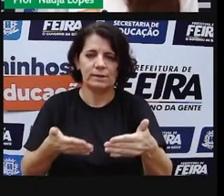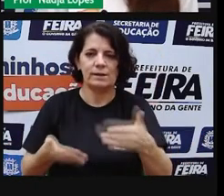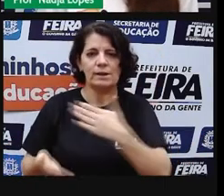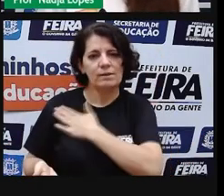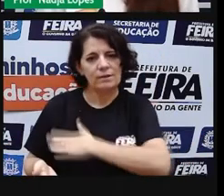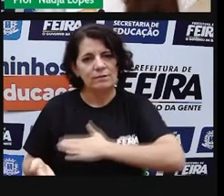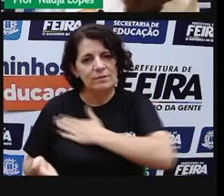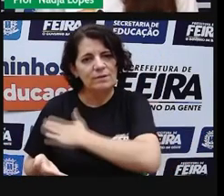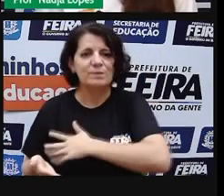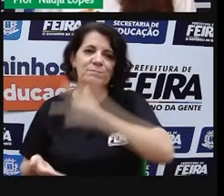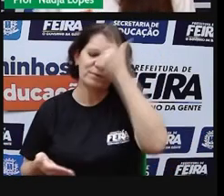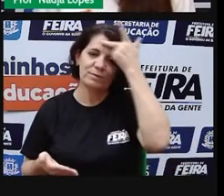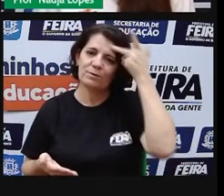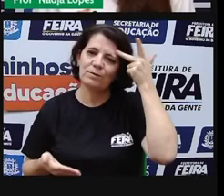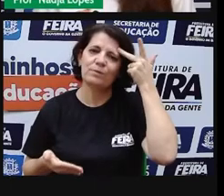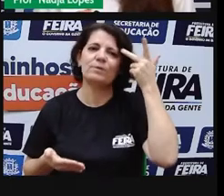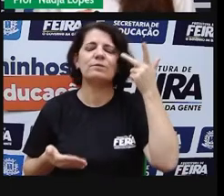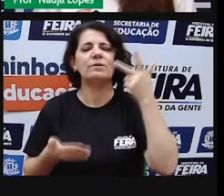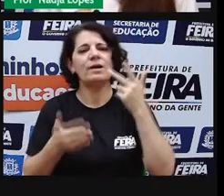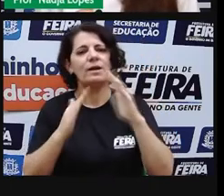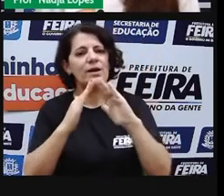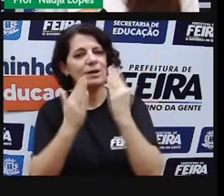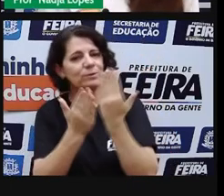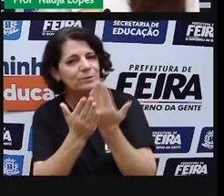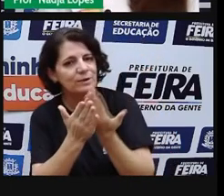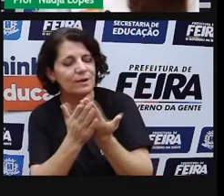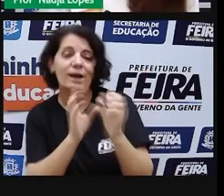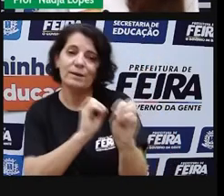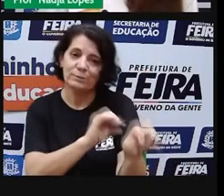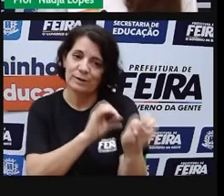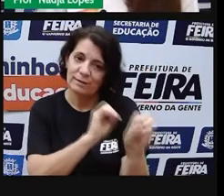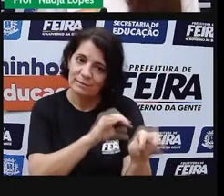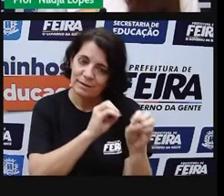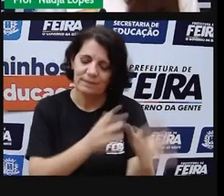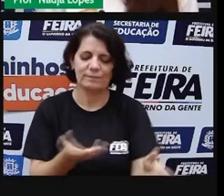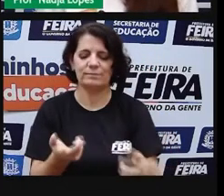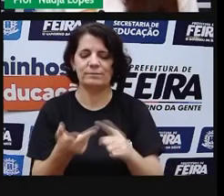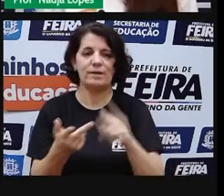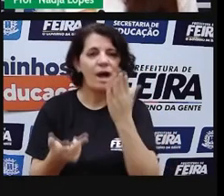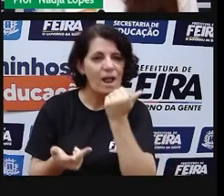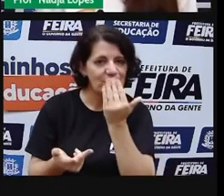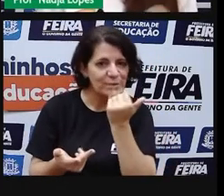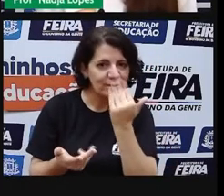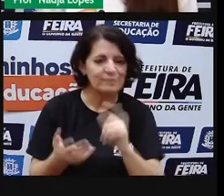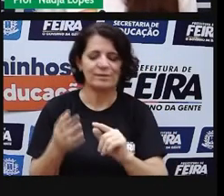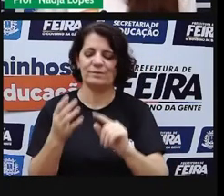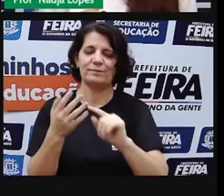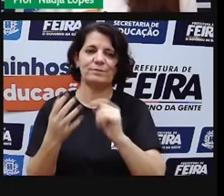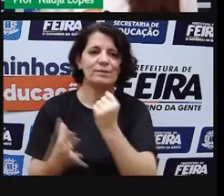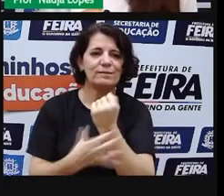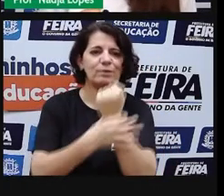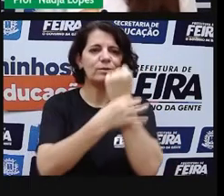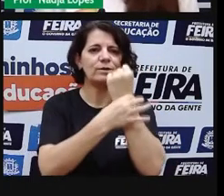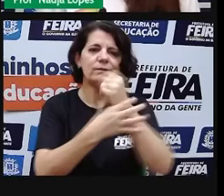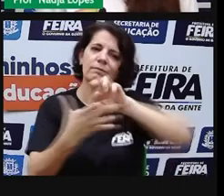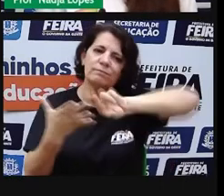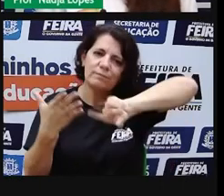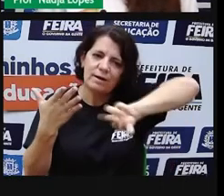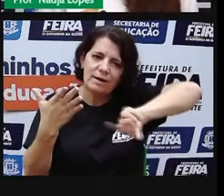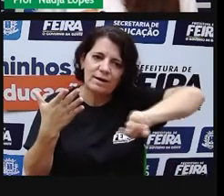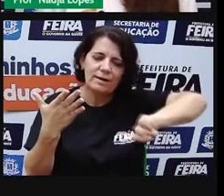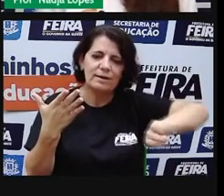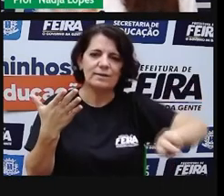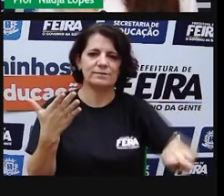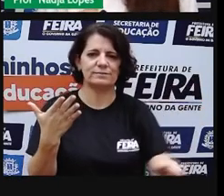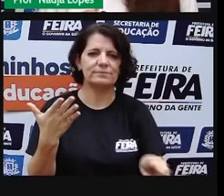humanas, como a educação, alimentação, segurança, entre outros. Então, a gente